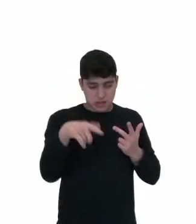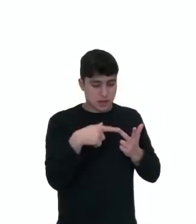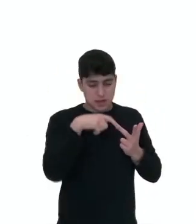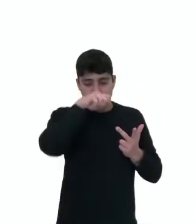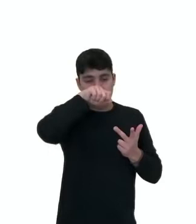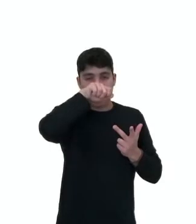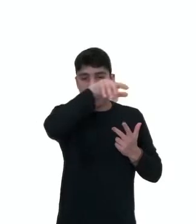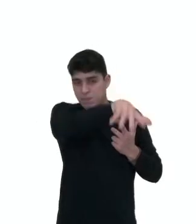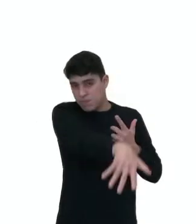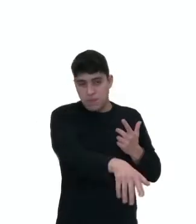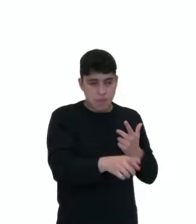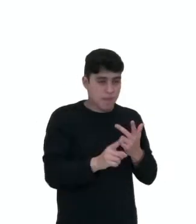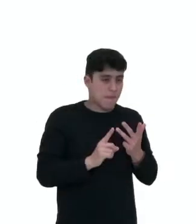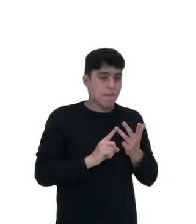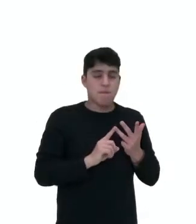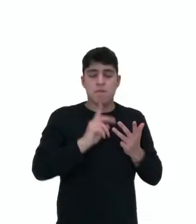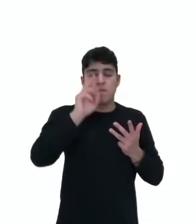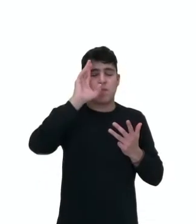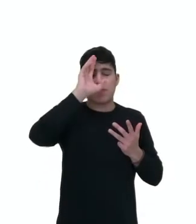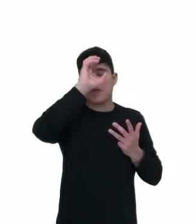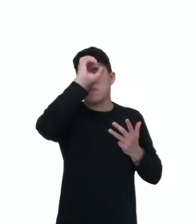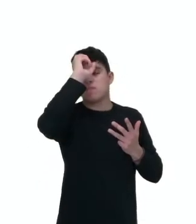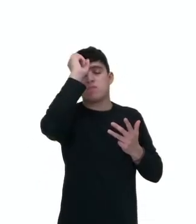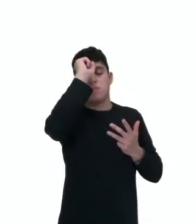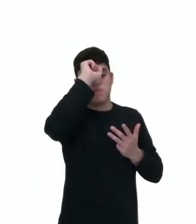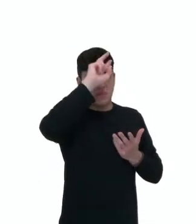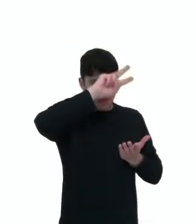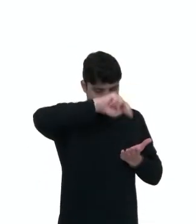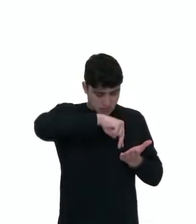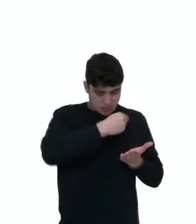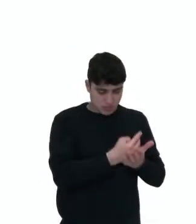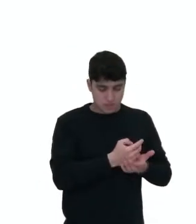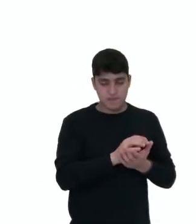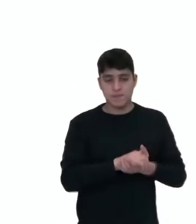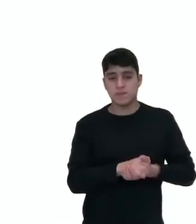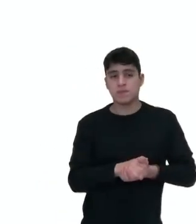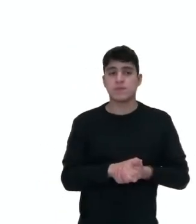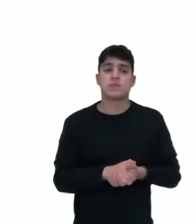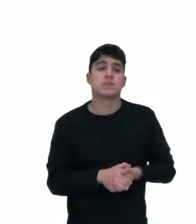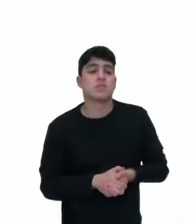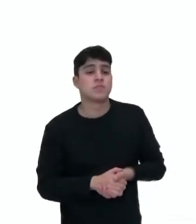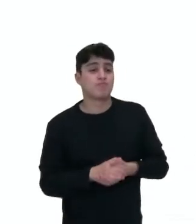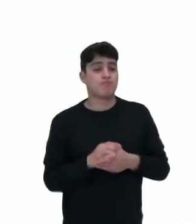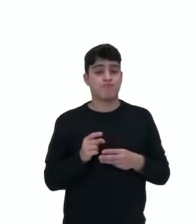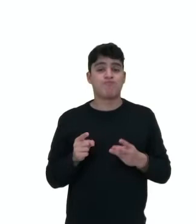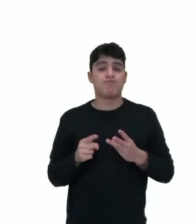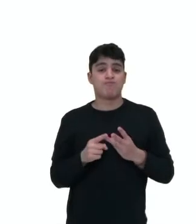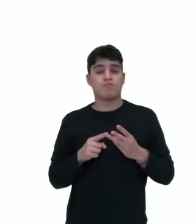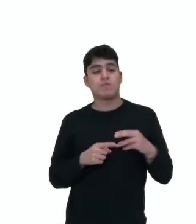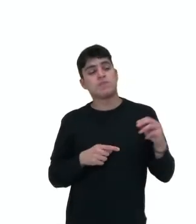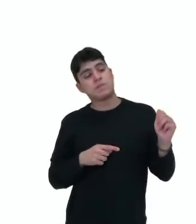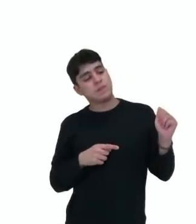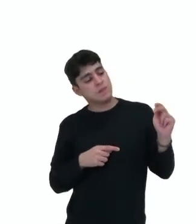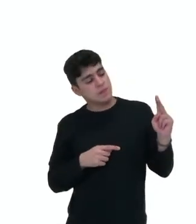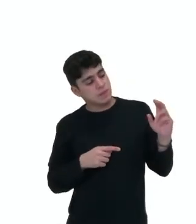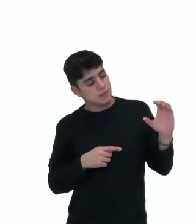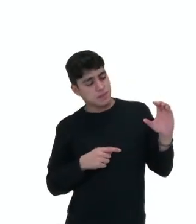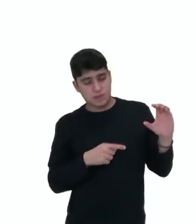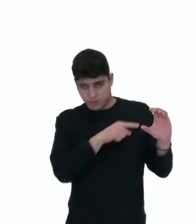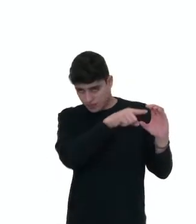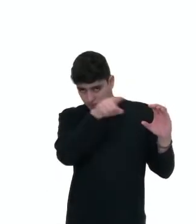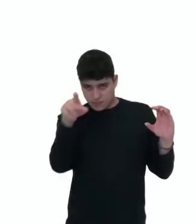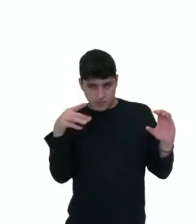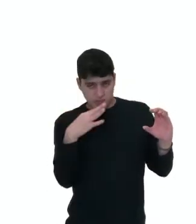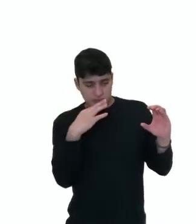vômitos e perda da consciência. E uma terceira situação é o AVC. Você já ouviu falar no